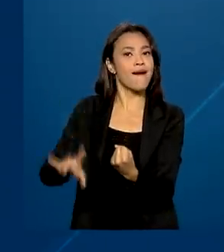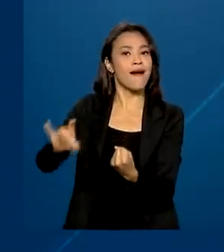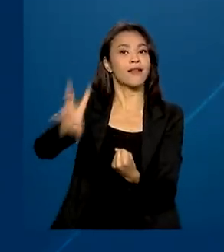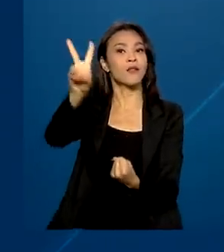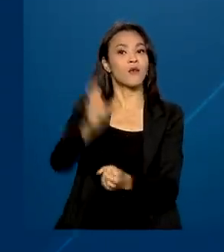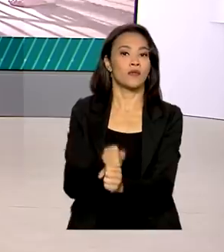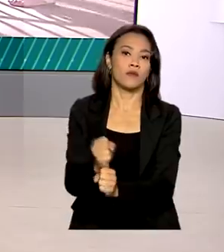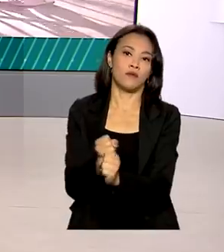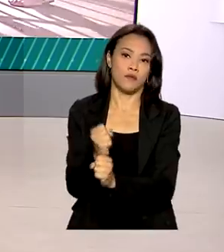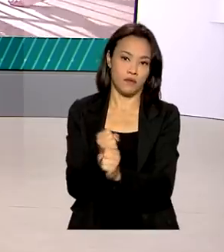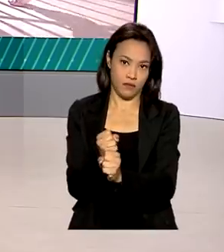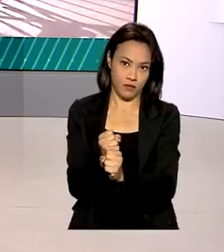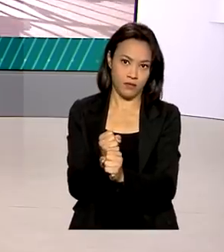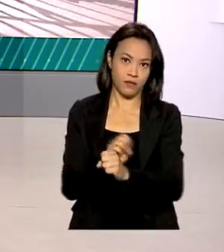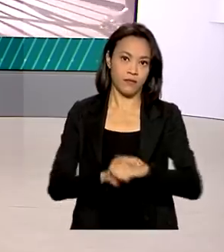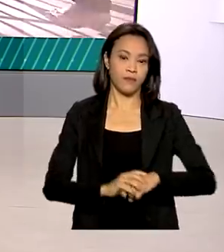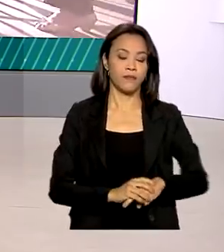anos.